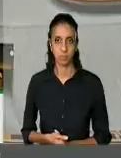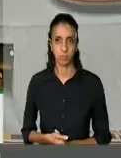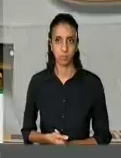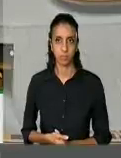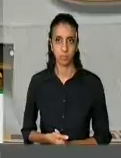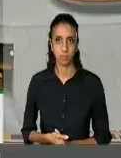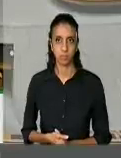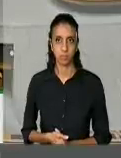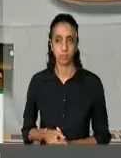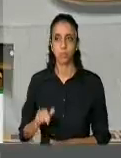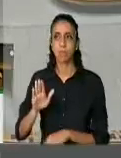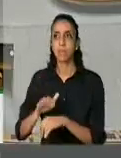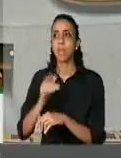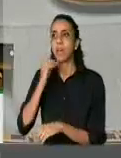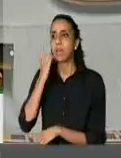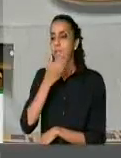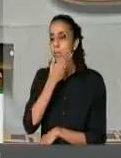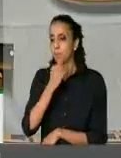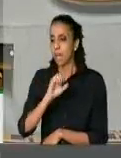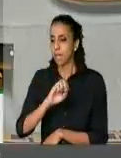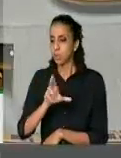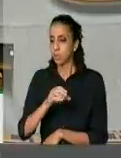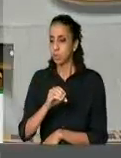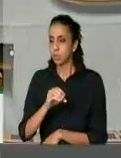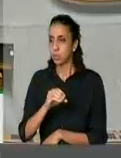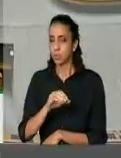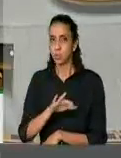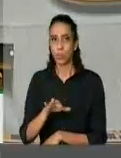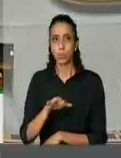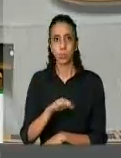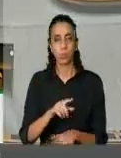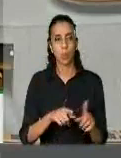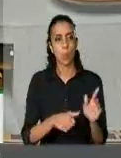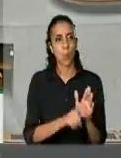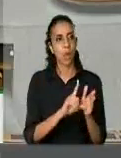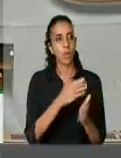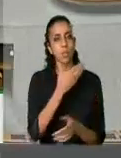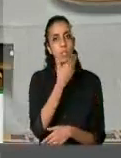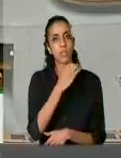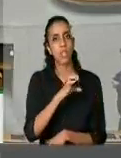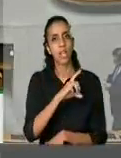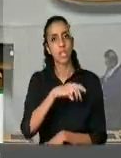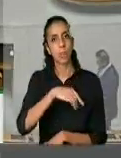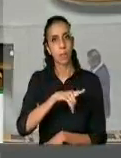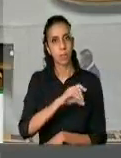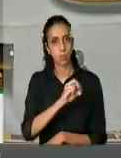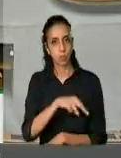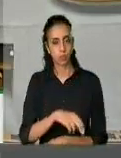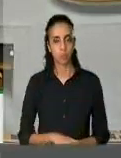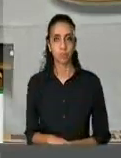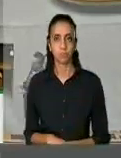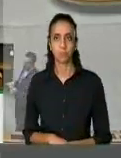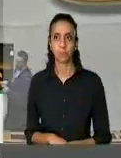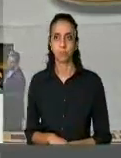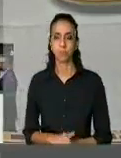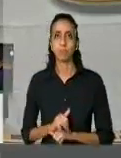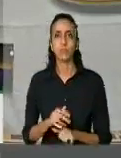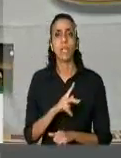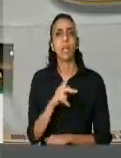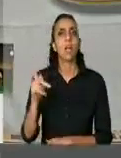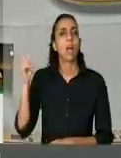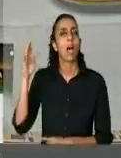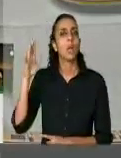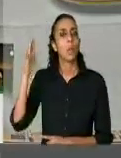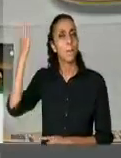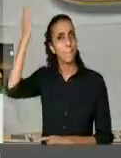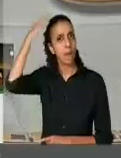Deputado Heitor Chu, enquanto o Silêncio sobe na tribuna, um minuto é de Milso Rodrigues. Presidente, o Pará já esteve nas manchetes por uma chacina